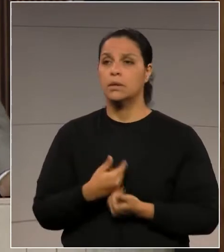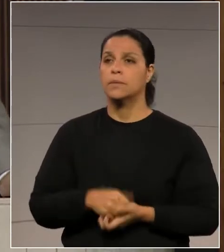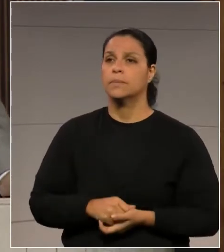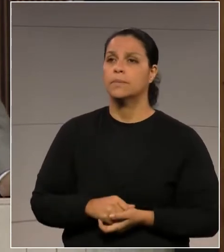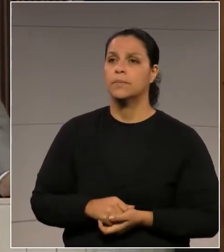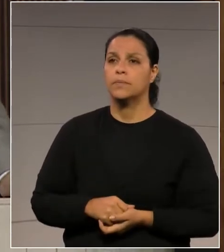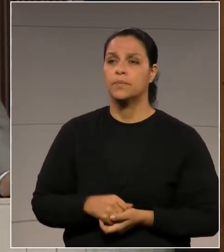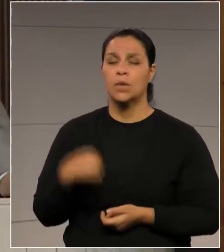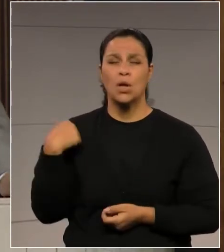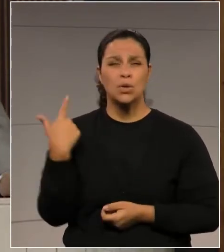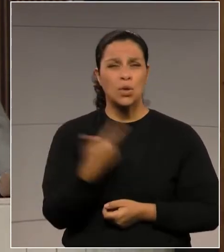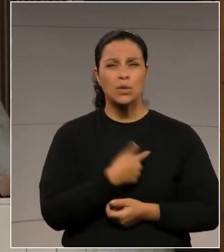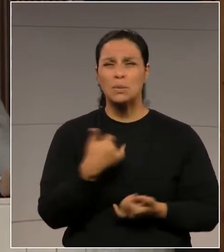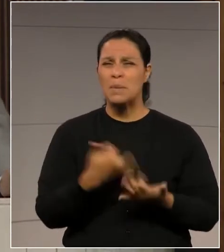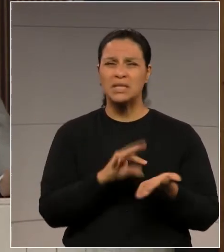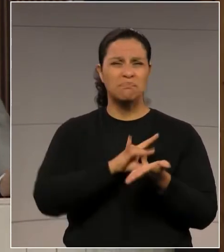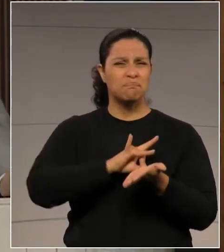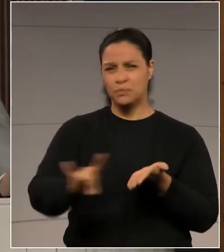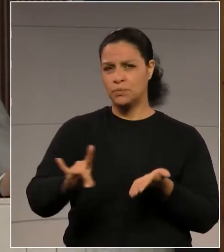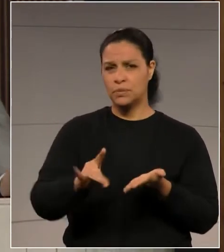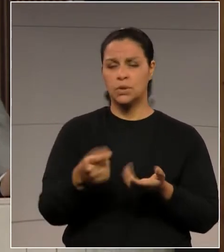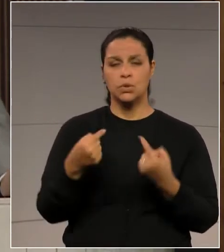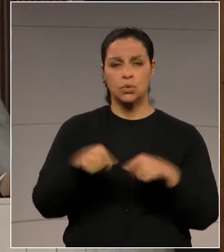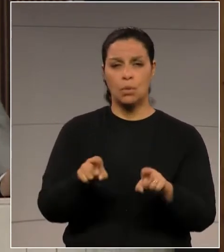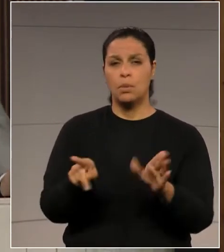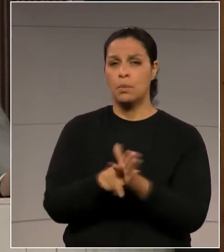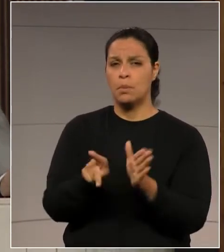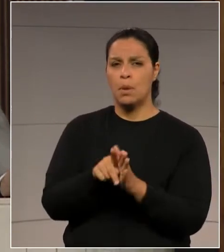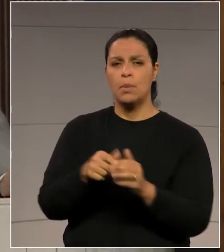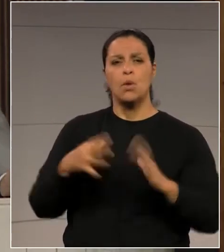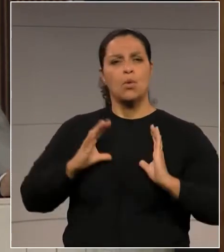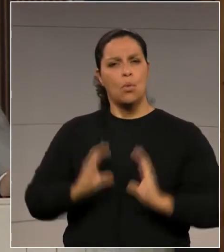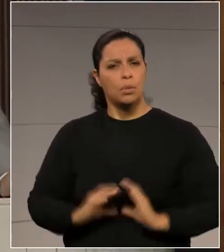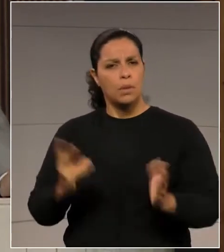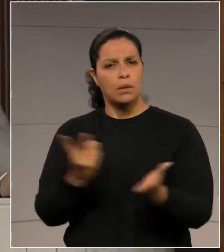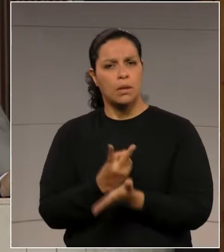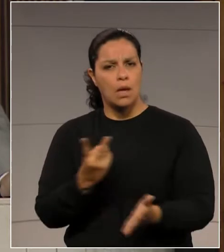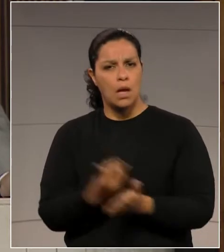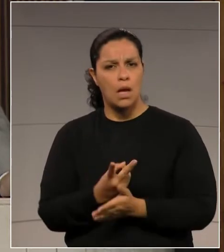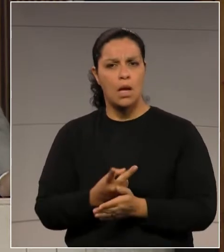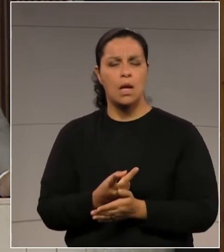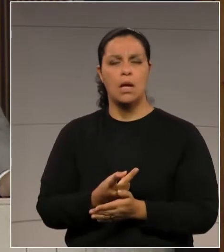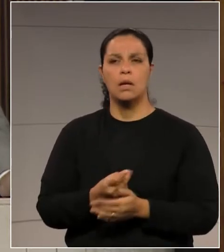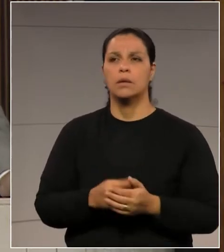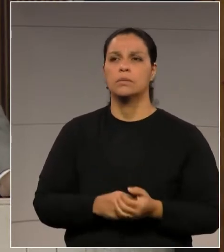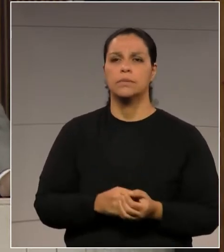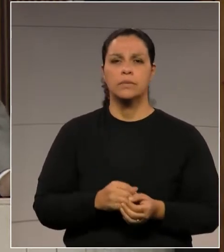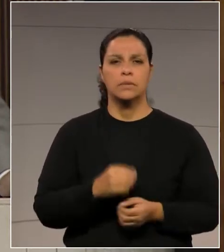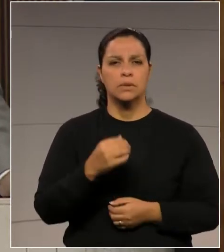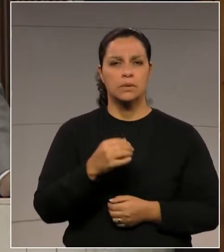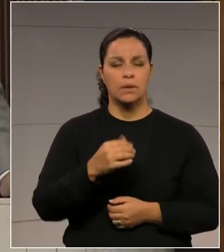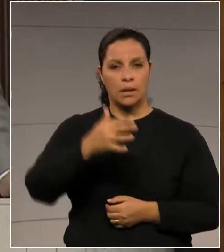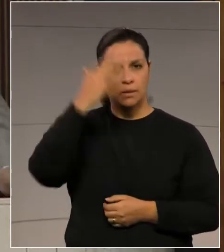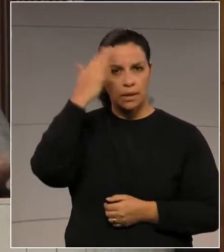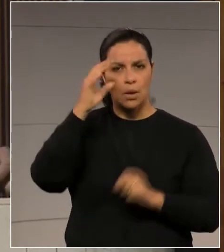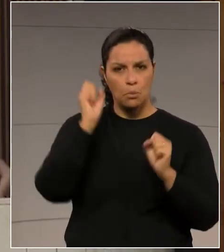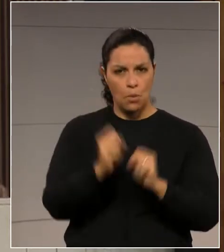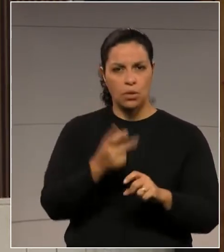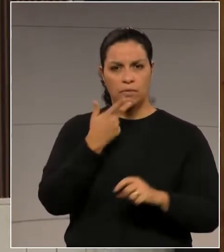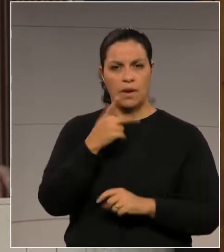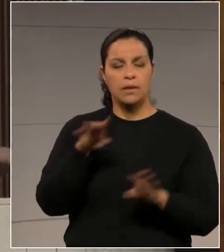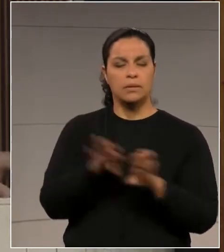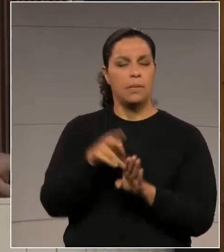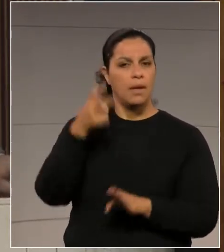nosso repúdio a esse tipo de comportamento por parte das instituições. Deputado Tadeu, na sequência, deputado Ariuso.